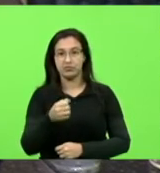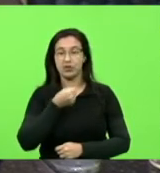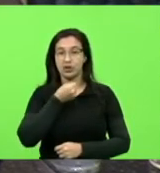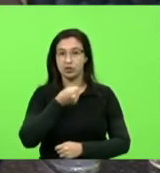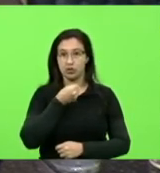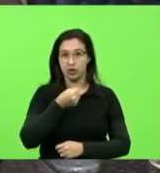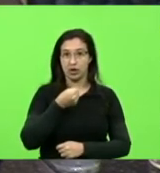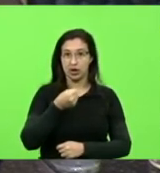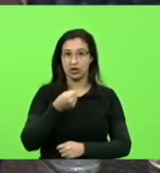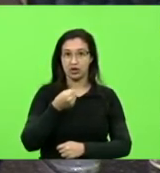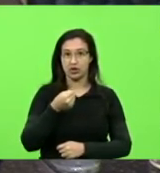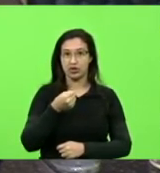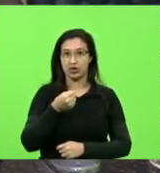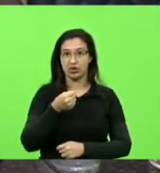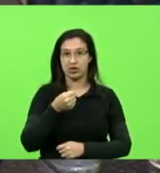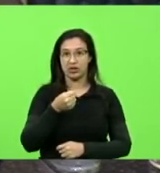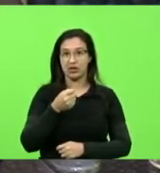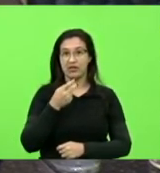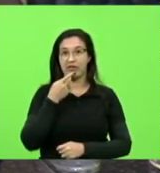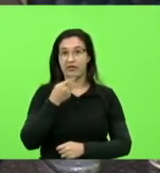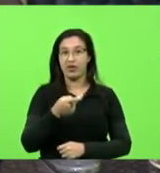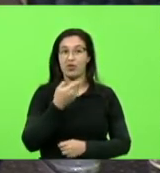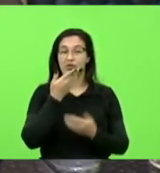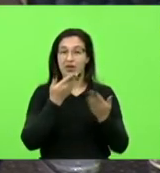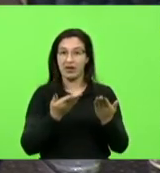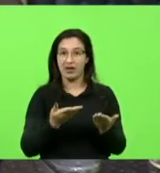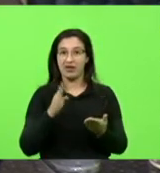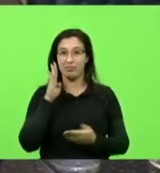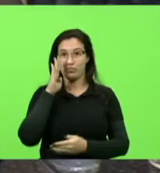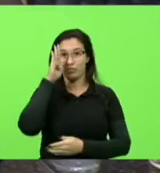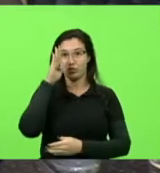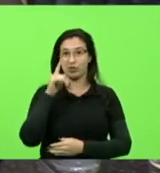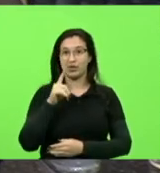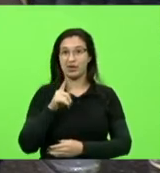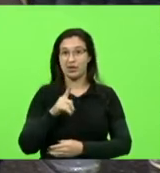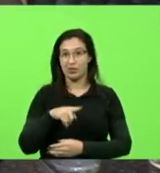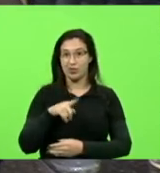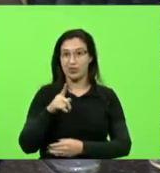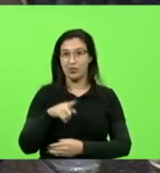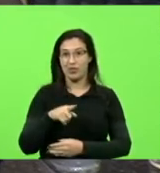o Bolsonaro daquilo que provavelmente ele mesmo é.